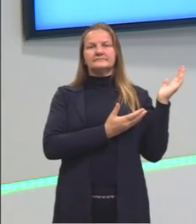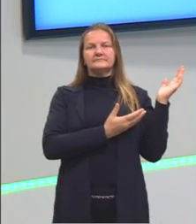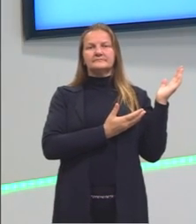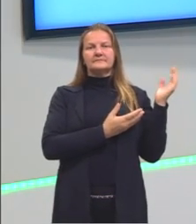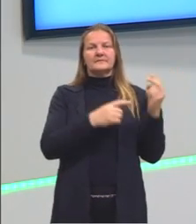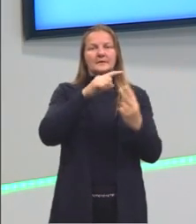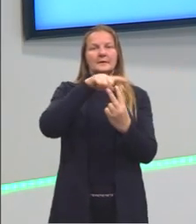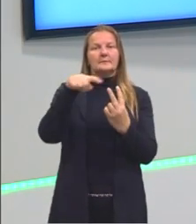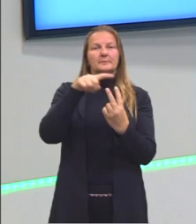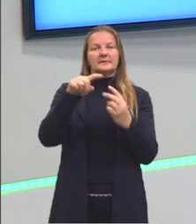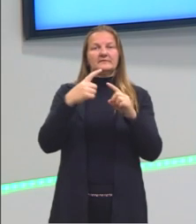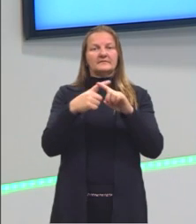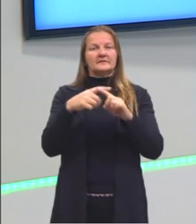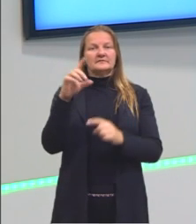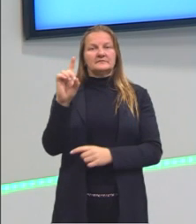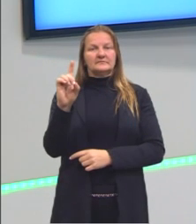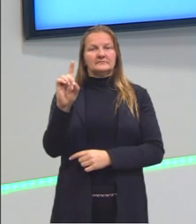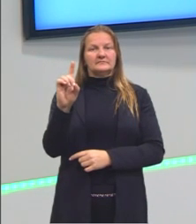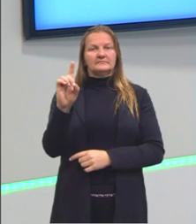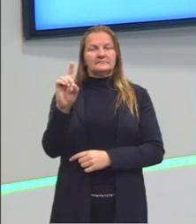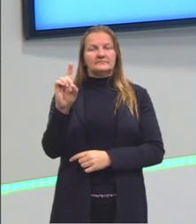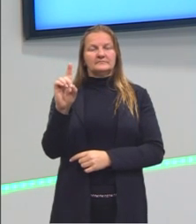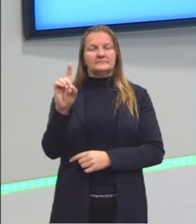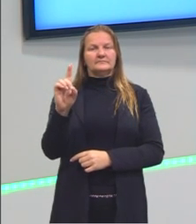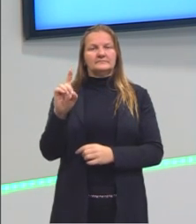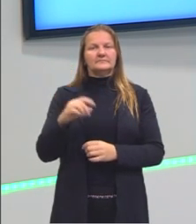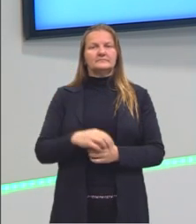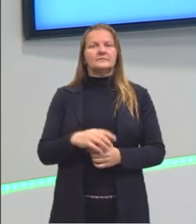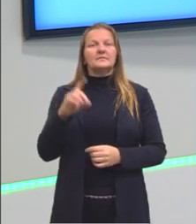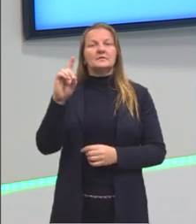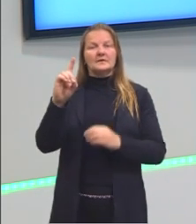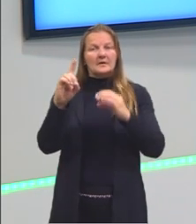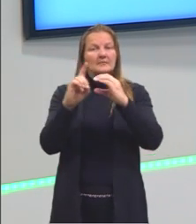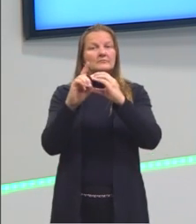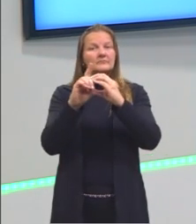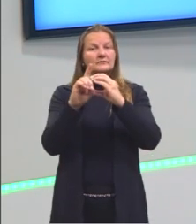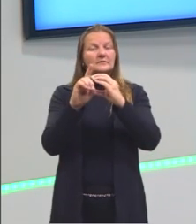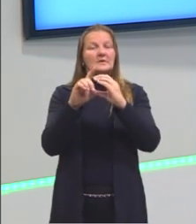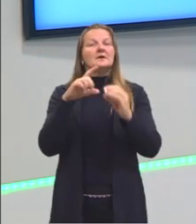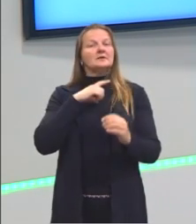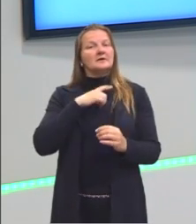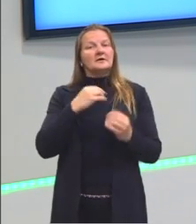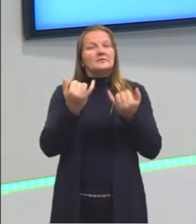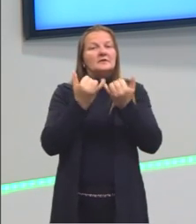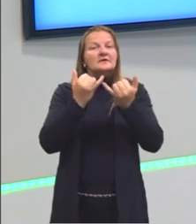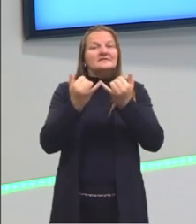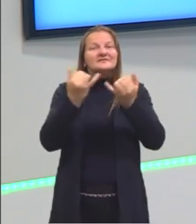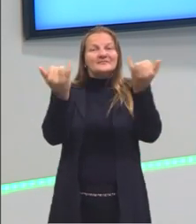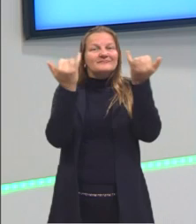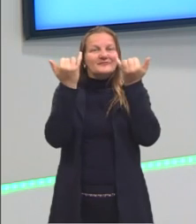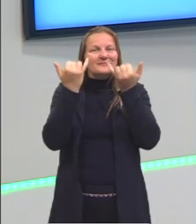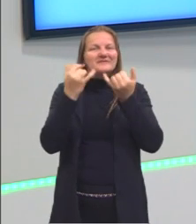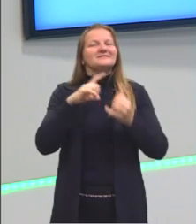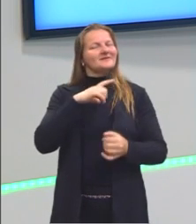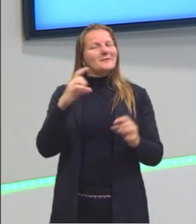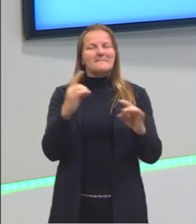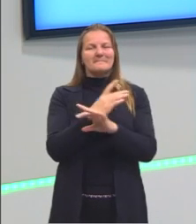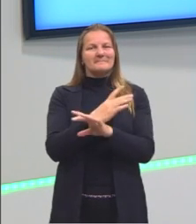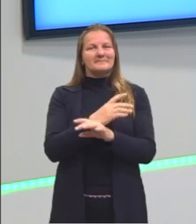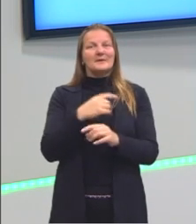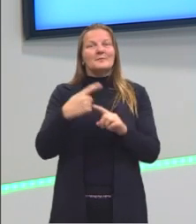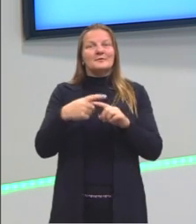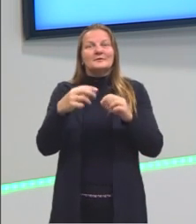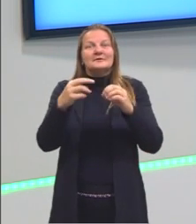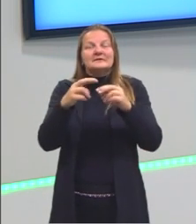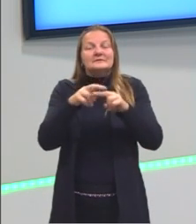vezes D. Por que D? Nós temos a medida do diâmetro, né? O exercício nos trouxe o diâmetro, por isso que nós não pegamos